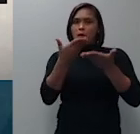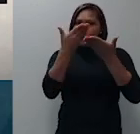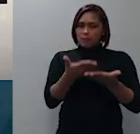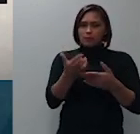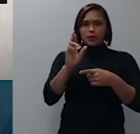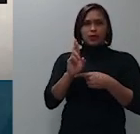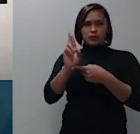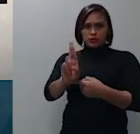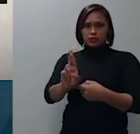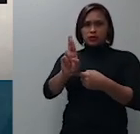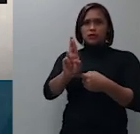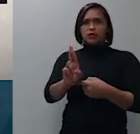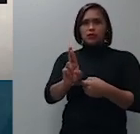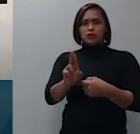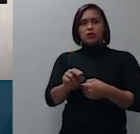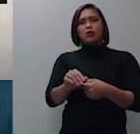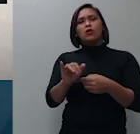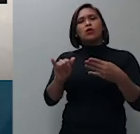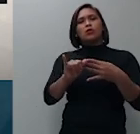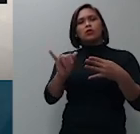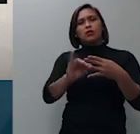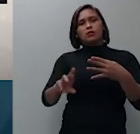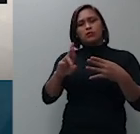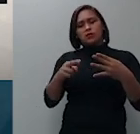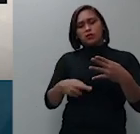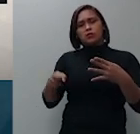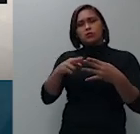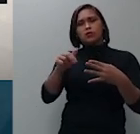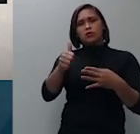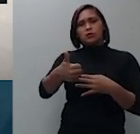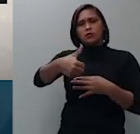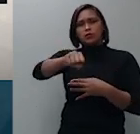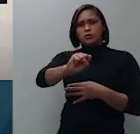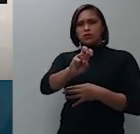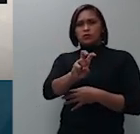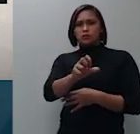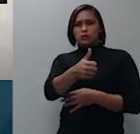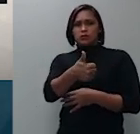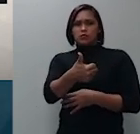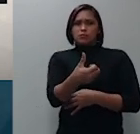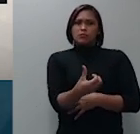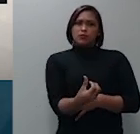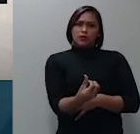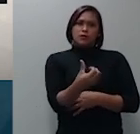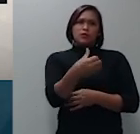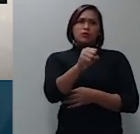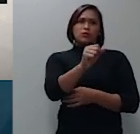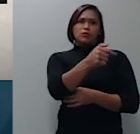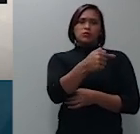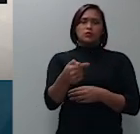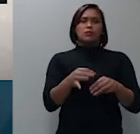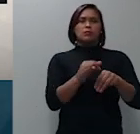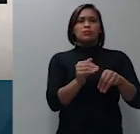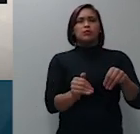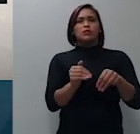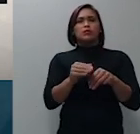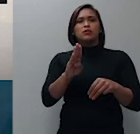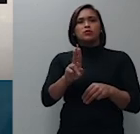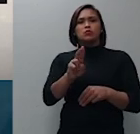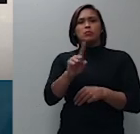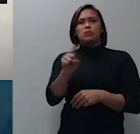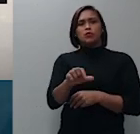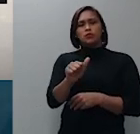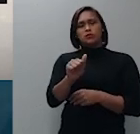agravo interno no recurso especial 1851 687 ministro but muito bem muito obrigado senhor presidente